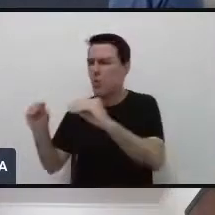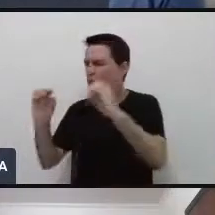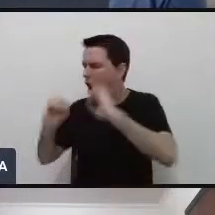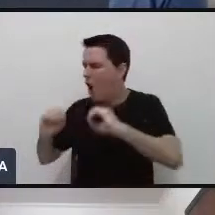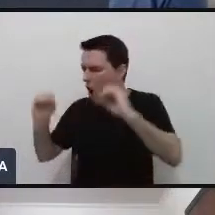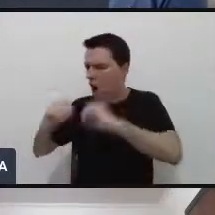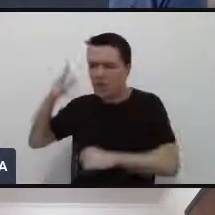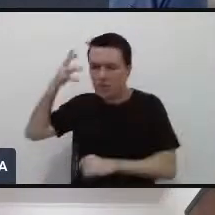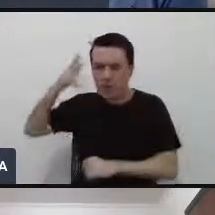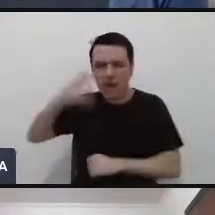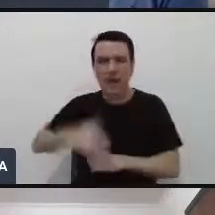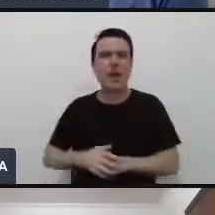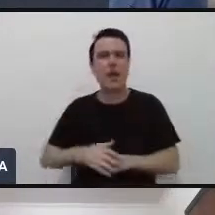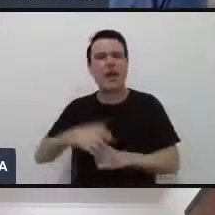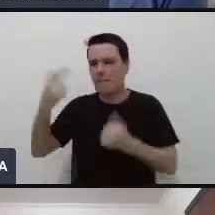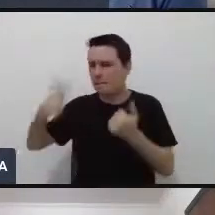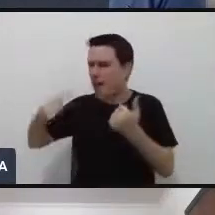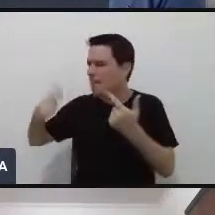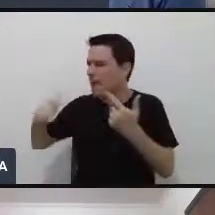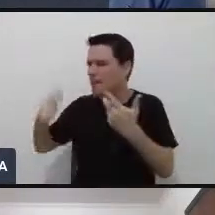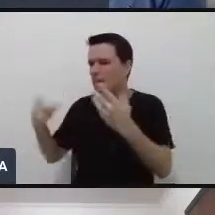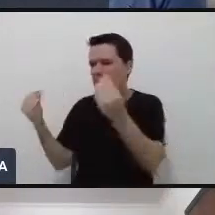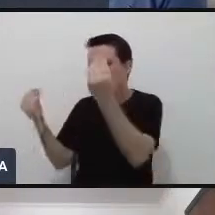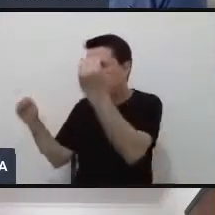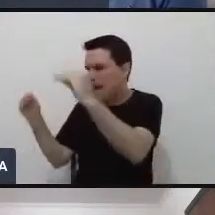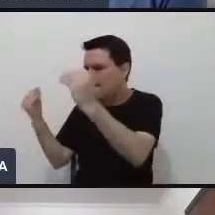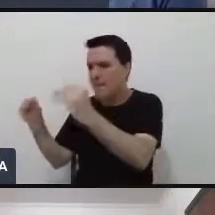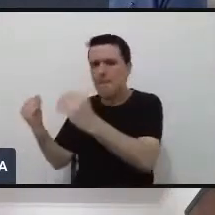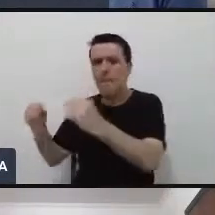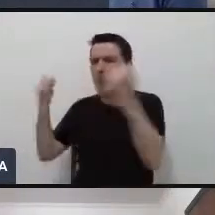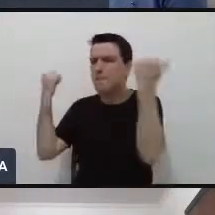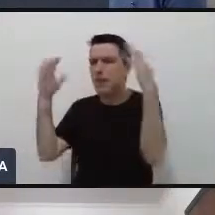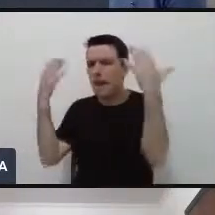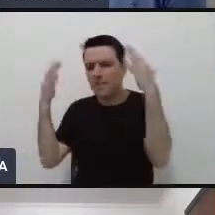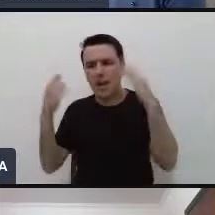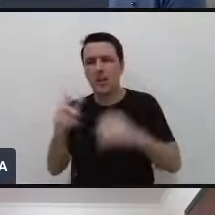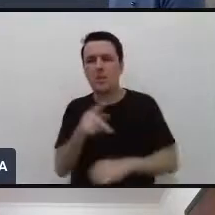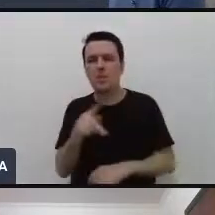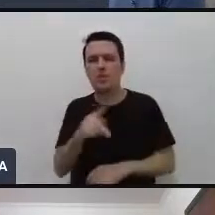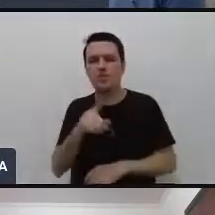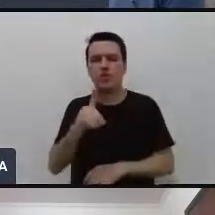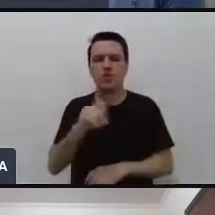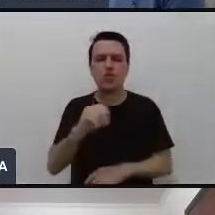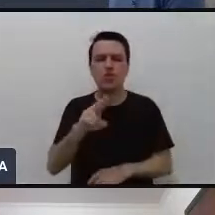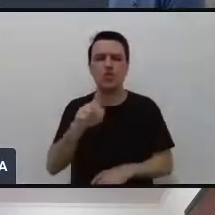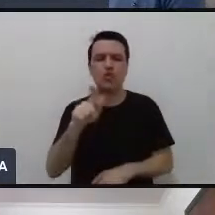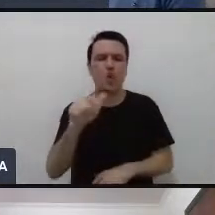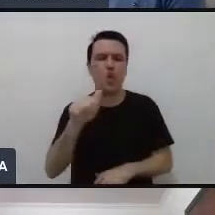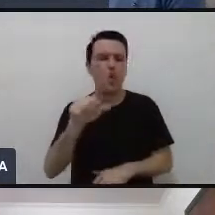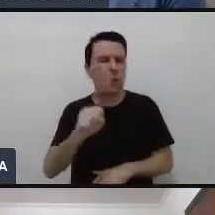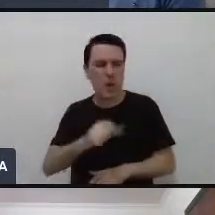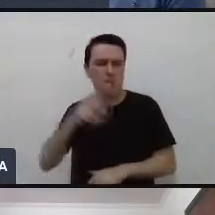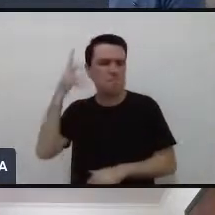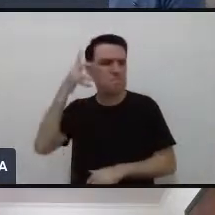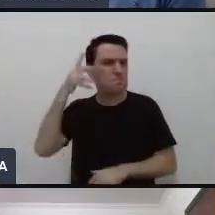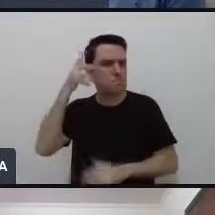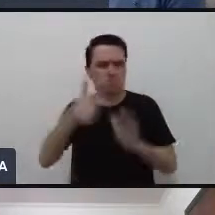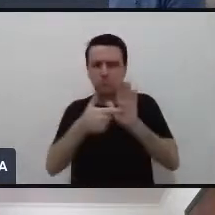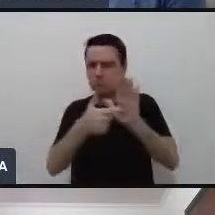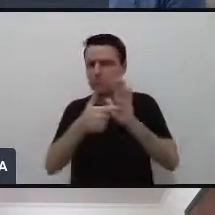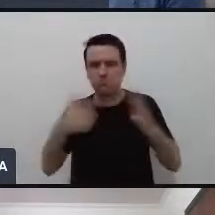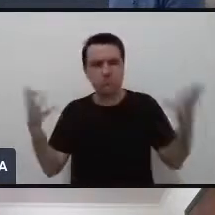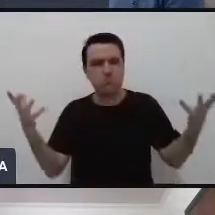parabenizou o André parabenizou também o professor Douglas todos parabenizando pela excelente exposição